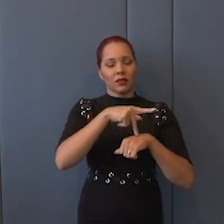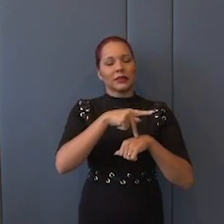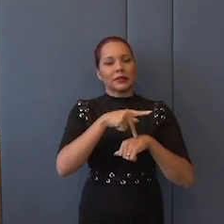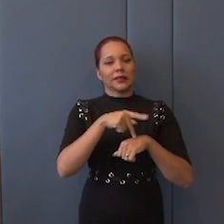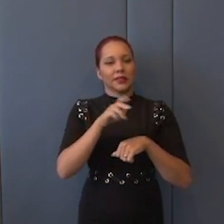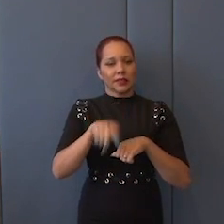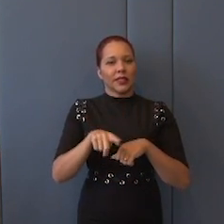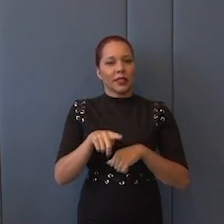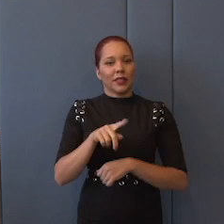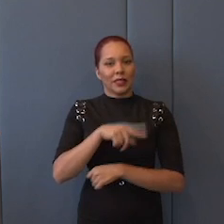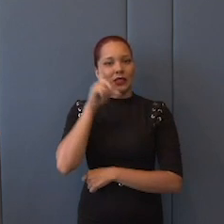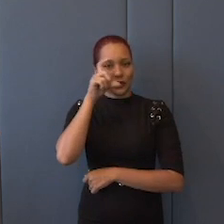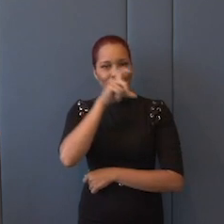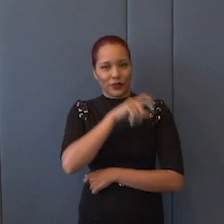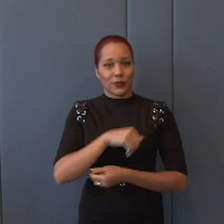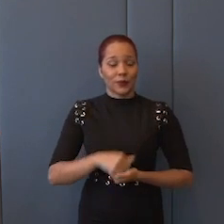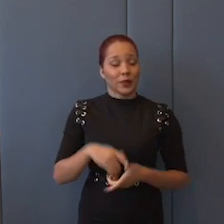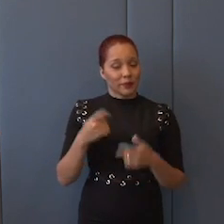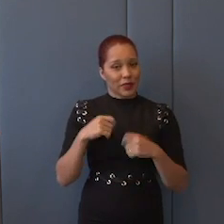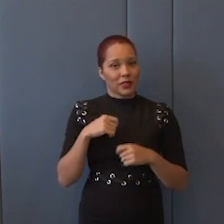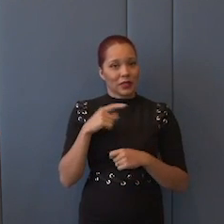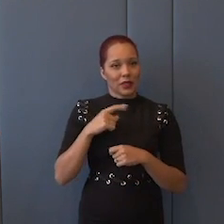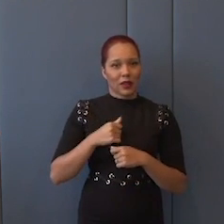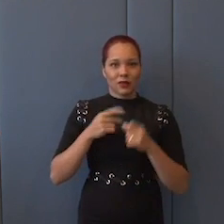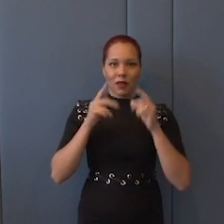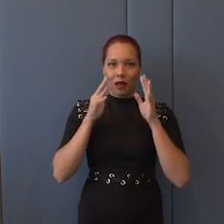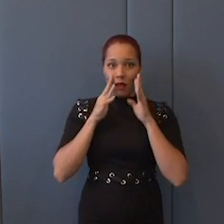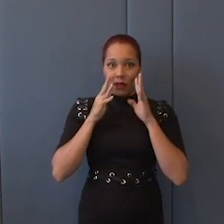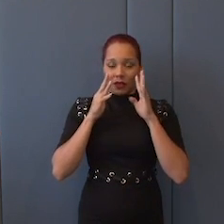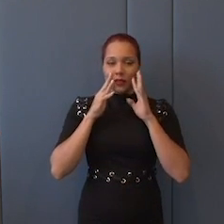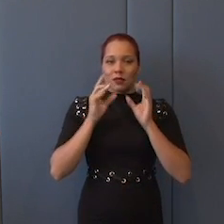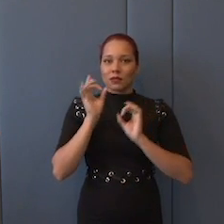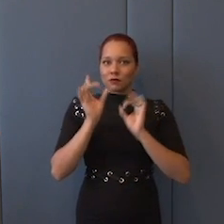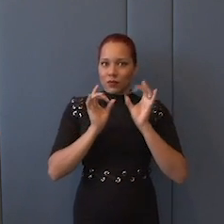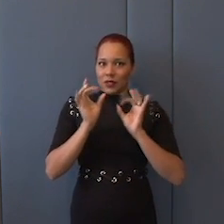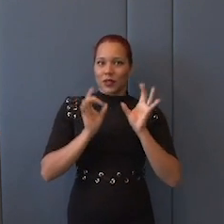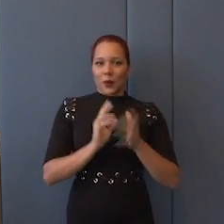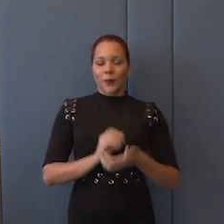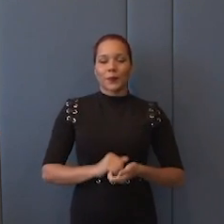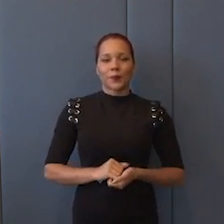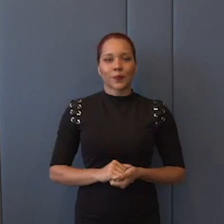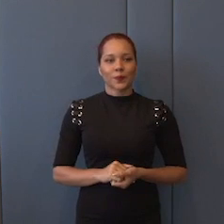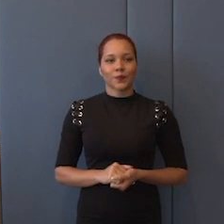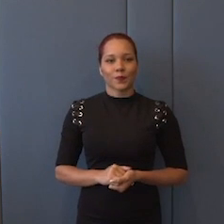isso é complicado e exige essa atenção permanente.